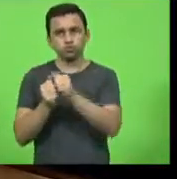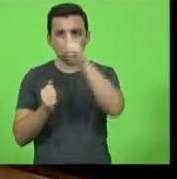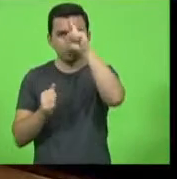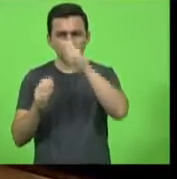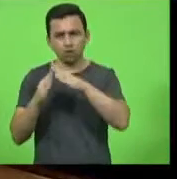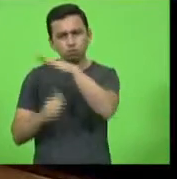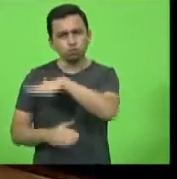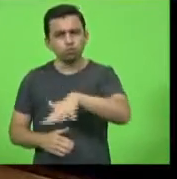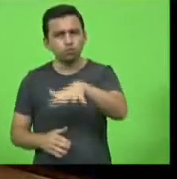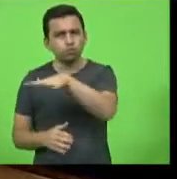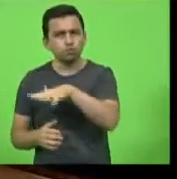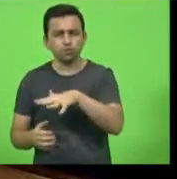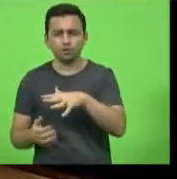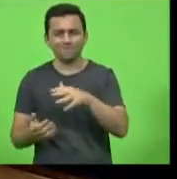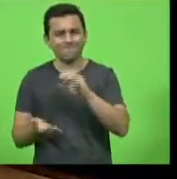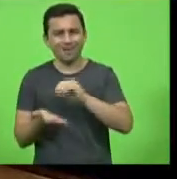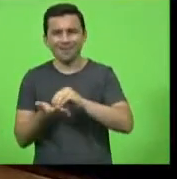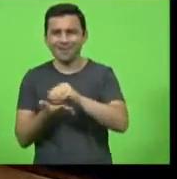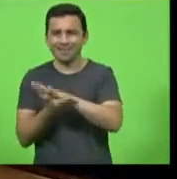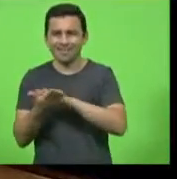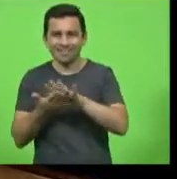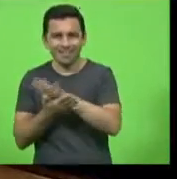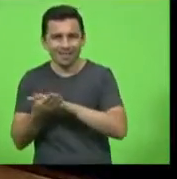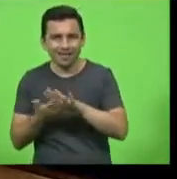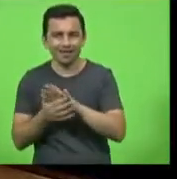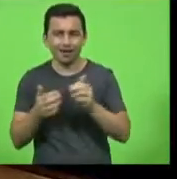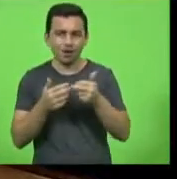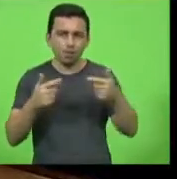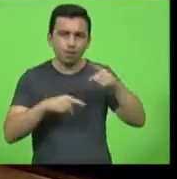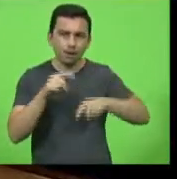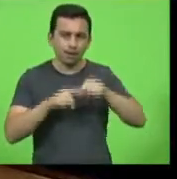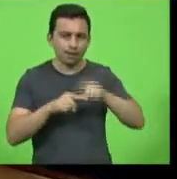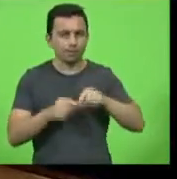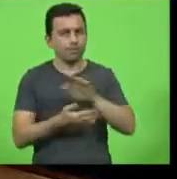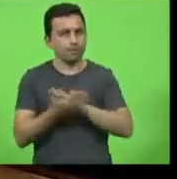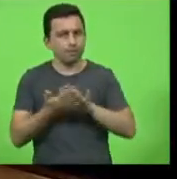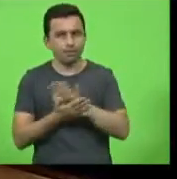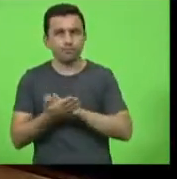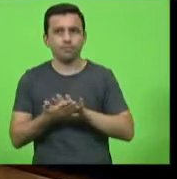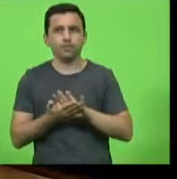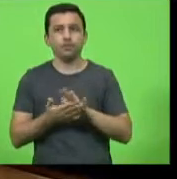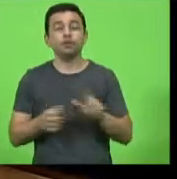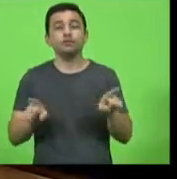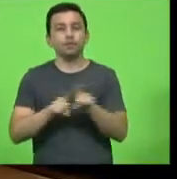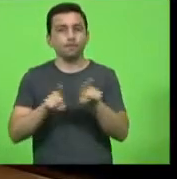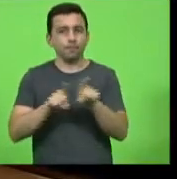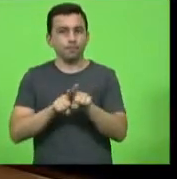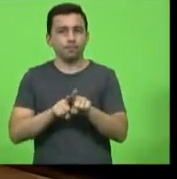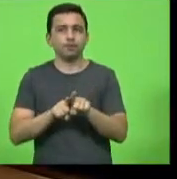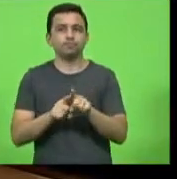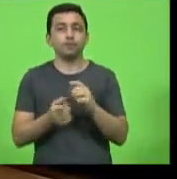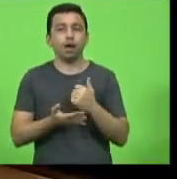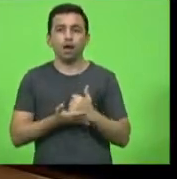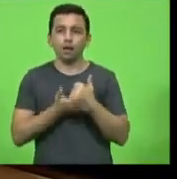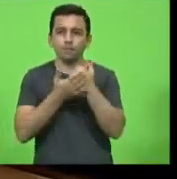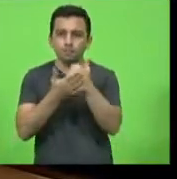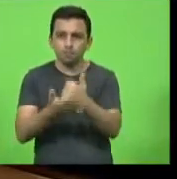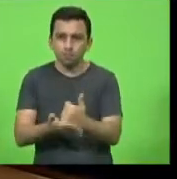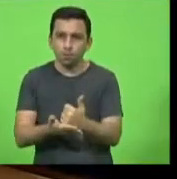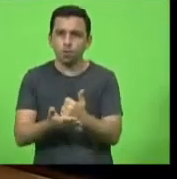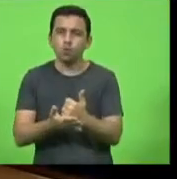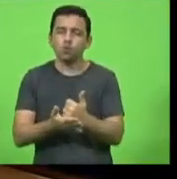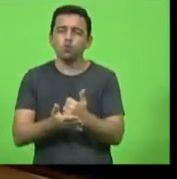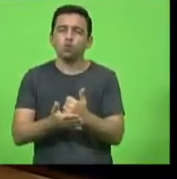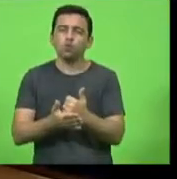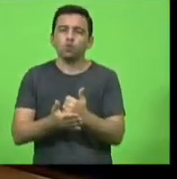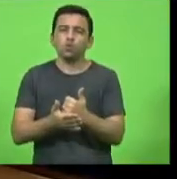que não falte nenhum insumo e até agora isso não ocorreu. Também um apoio logístico na questão